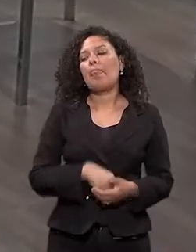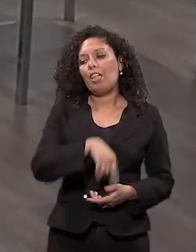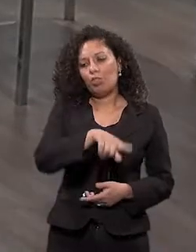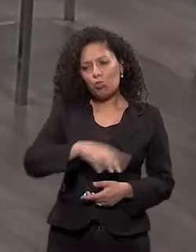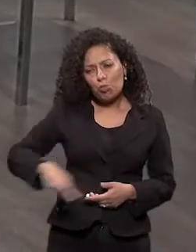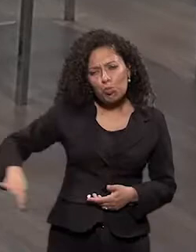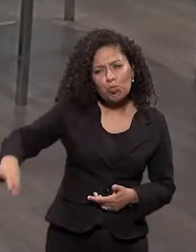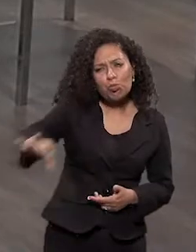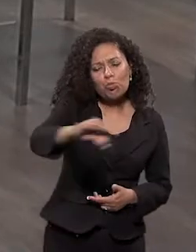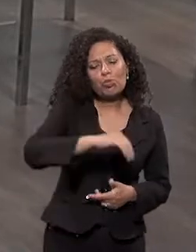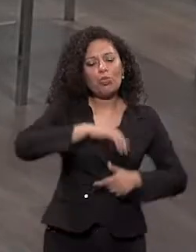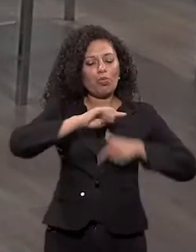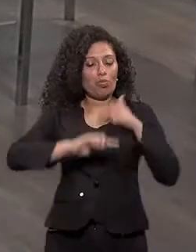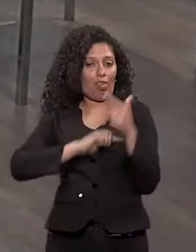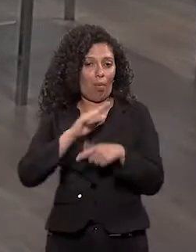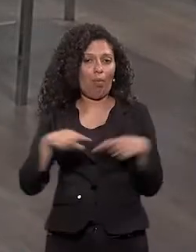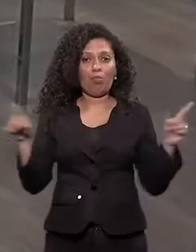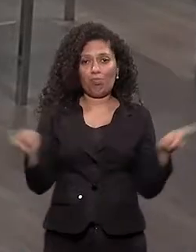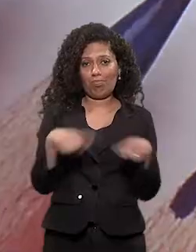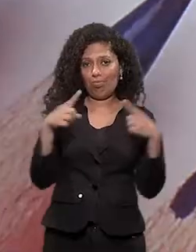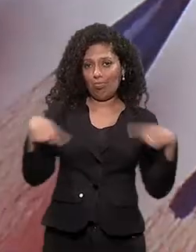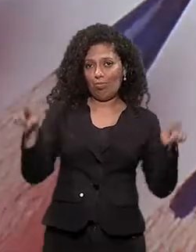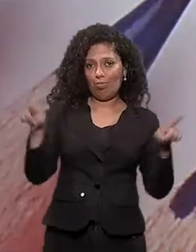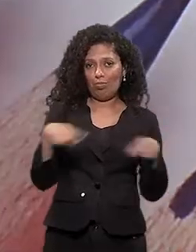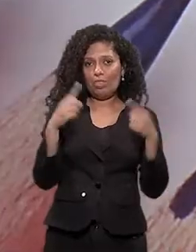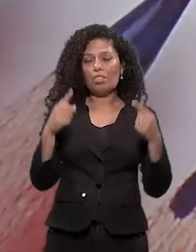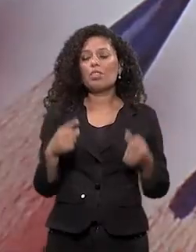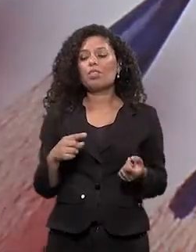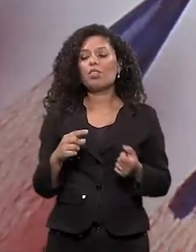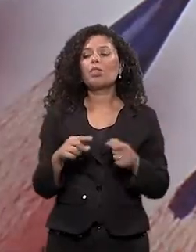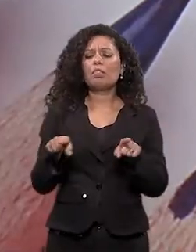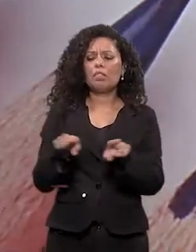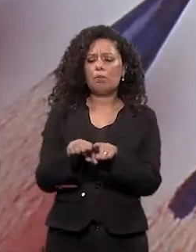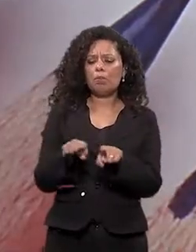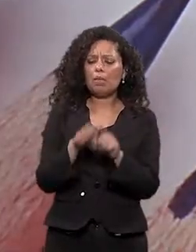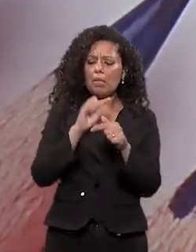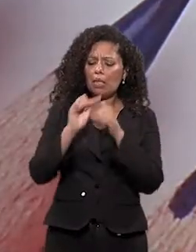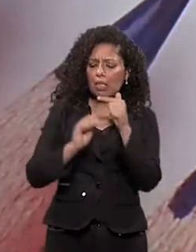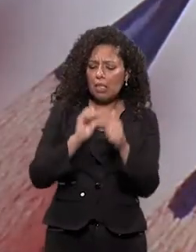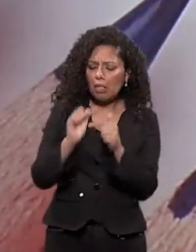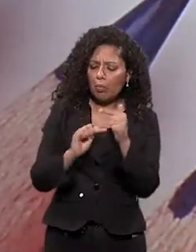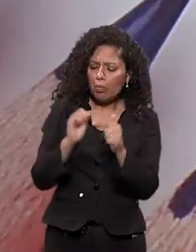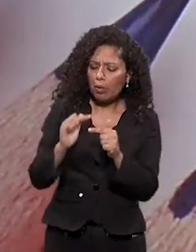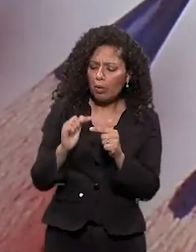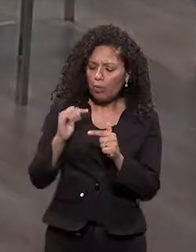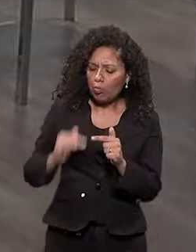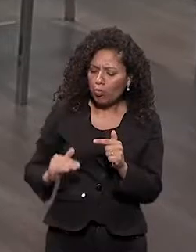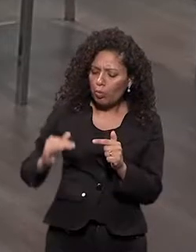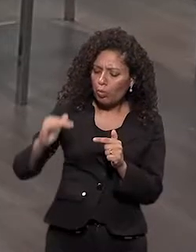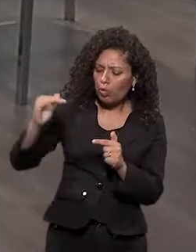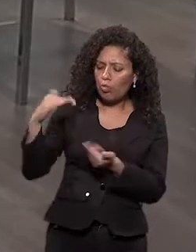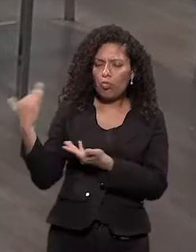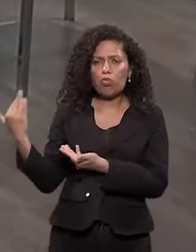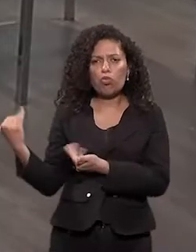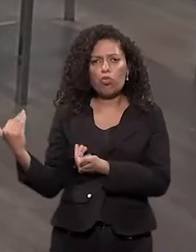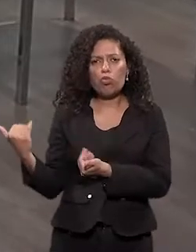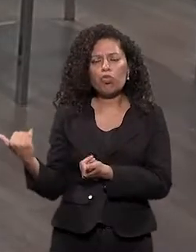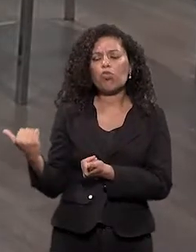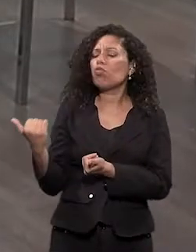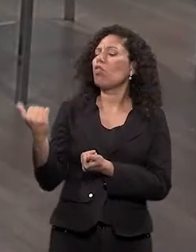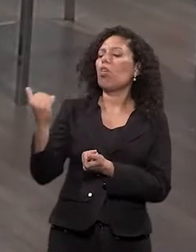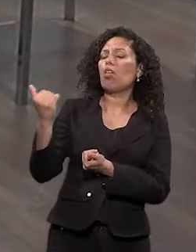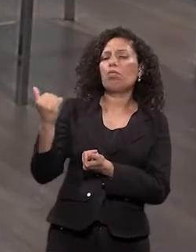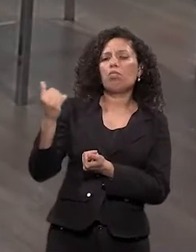todos vocês trabalham a música e trabalham também com o desenvolvimento de crianças e adolescentes. E aí eu queria